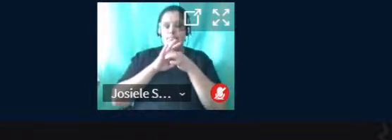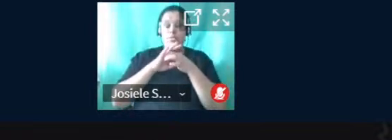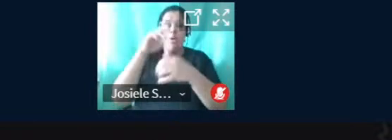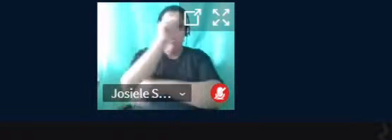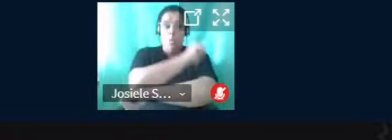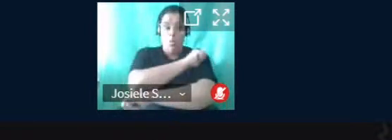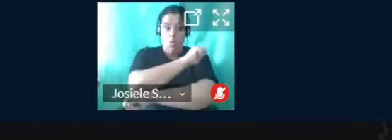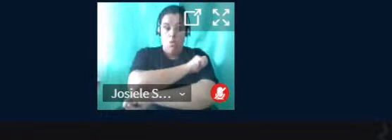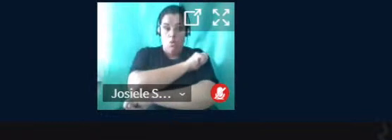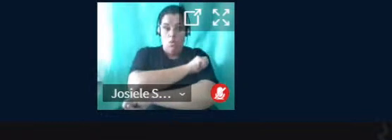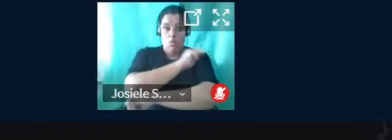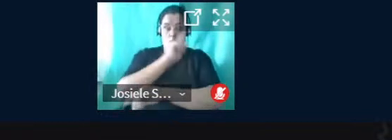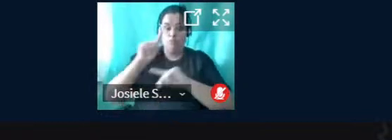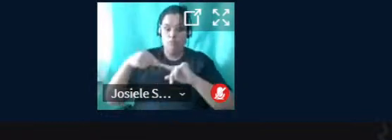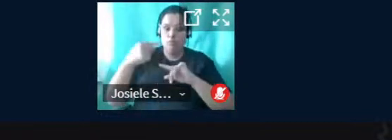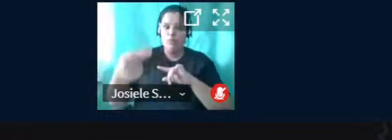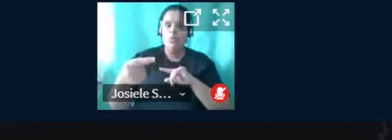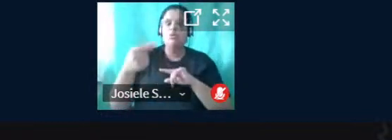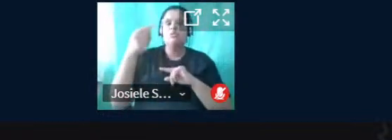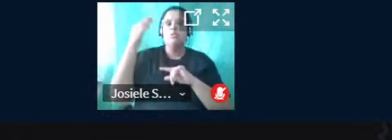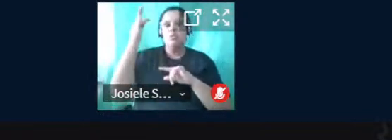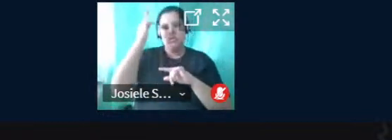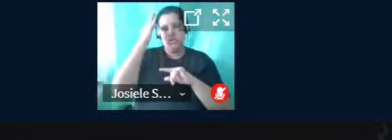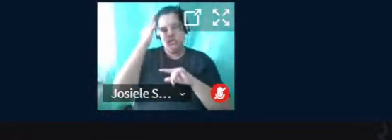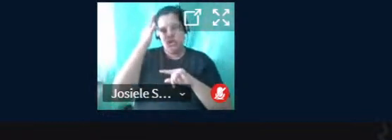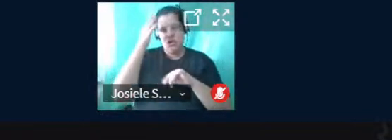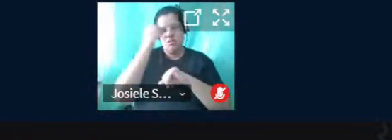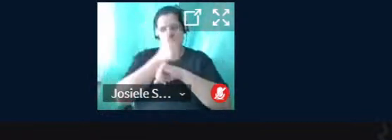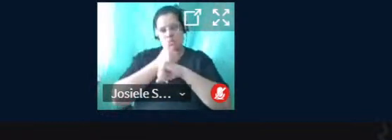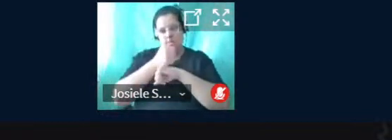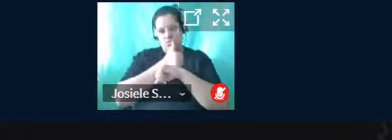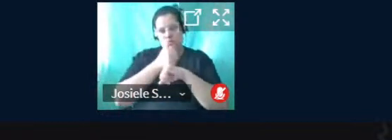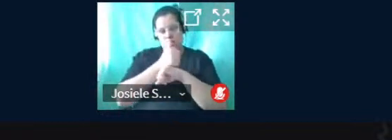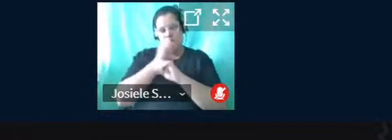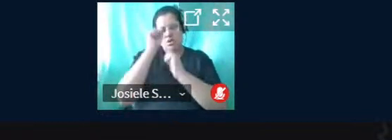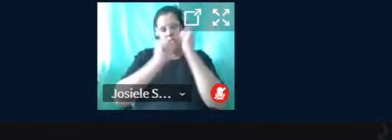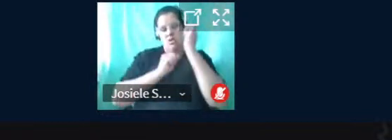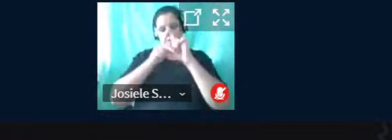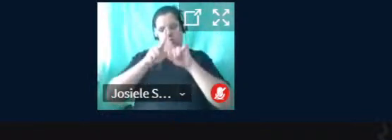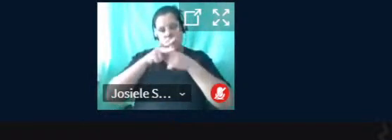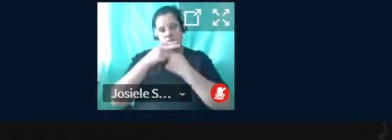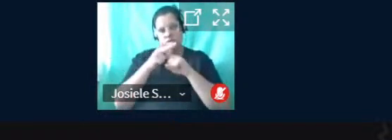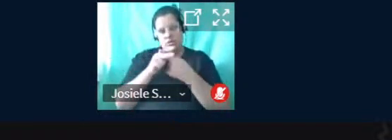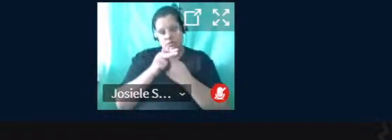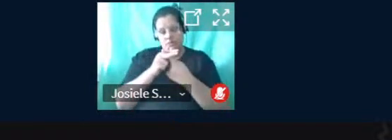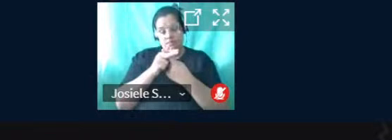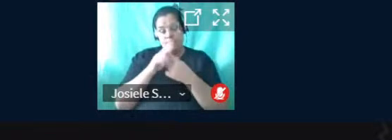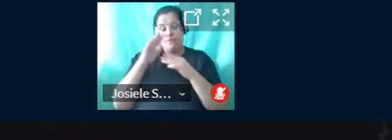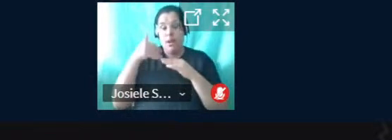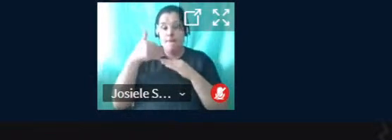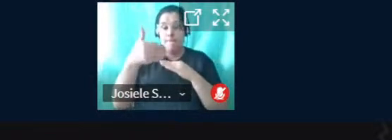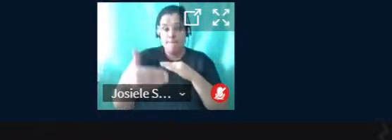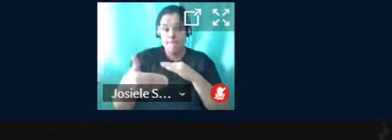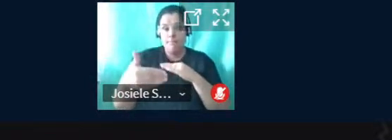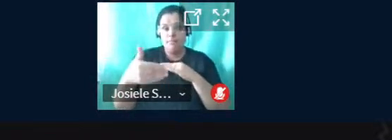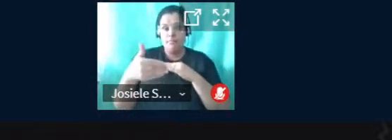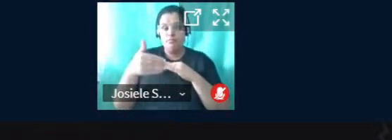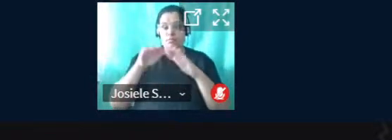estudantes que serão os próximos técnicos de automação industrial à nossa realidade. A partir da